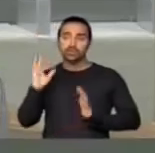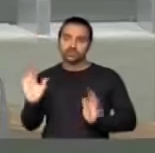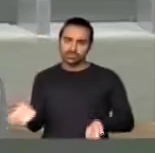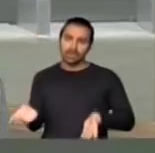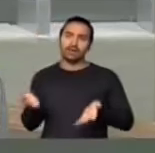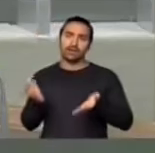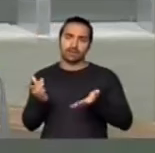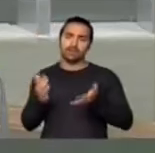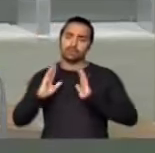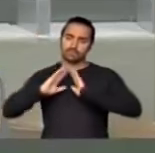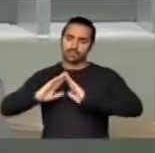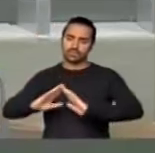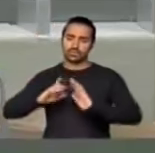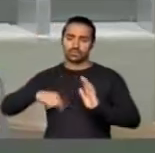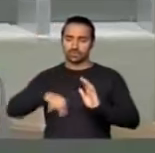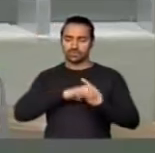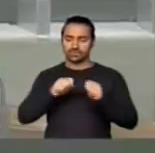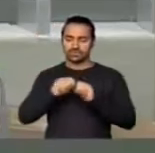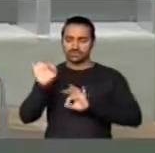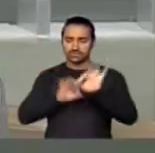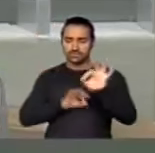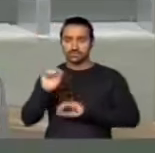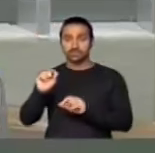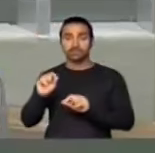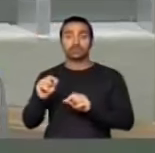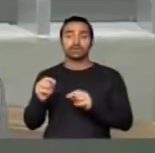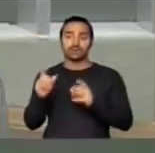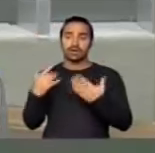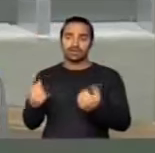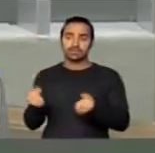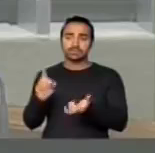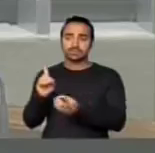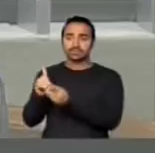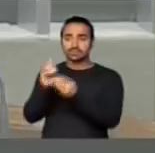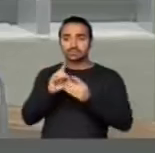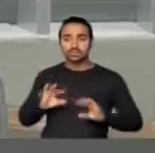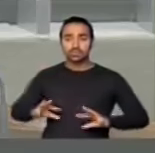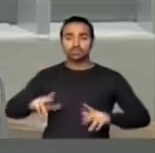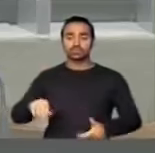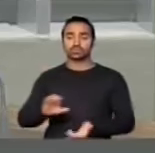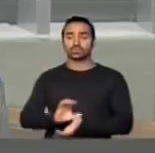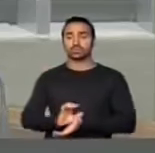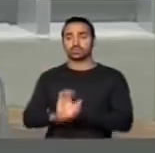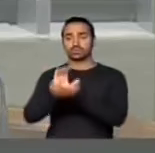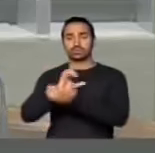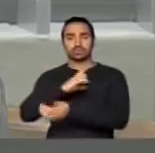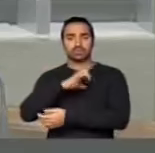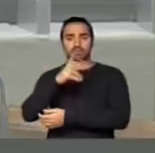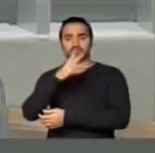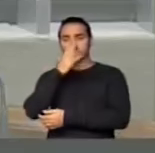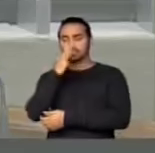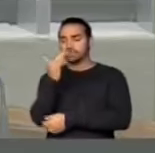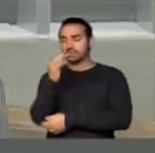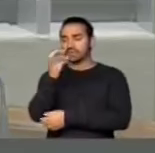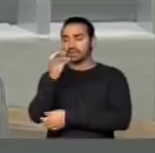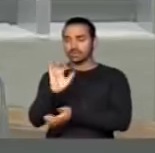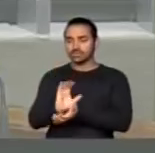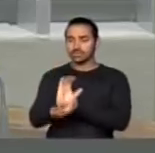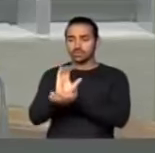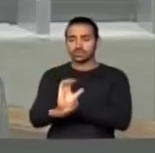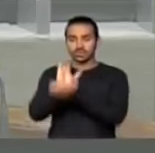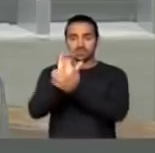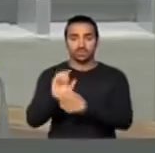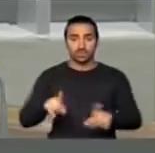das nossas emendas, que nós atendêssemos todos esses conselhos. São aproximadamente 10 conselhos rurais em